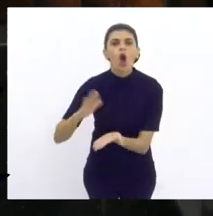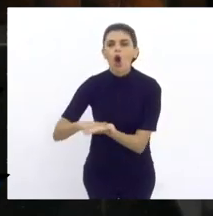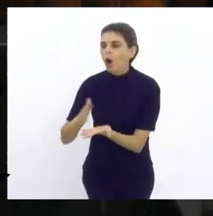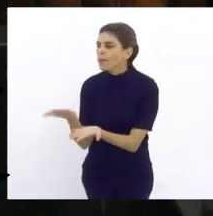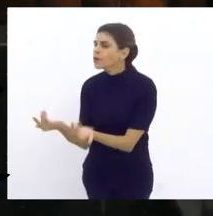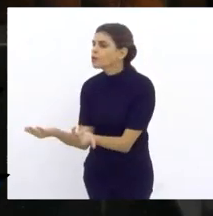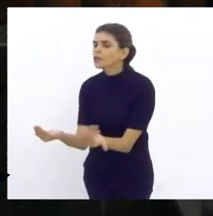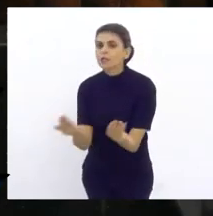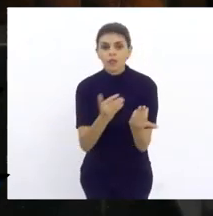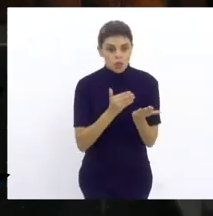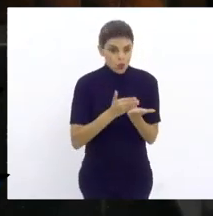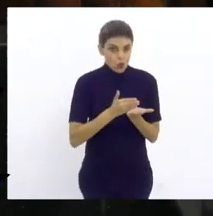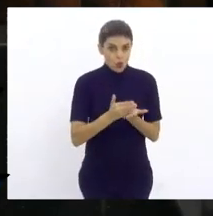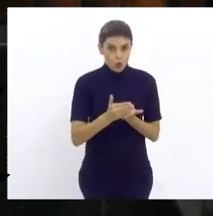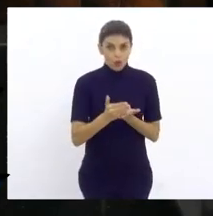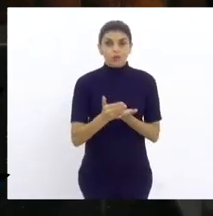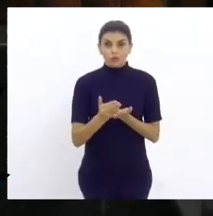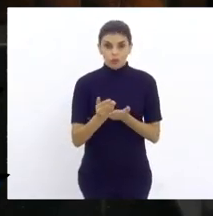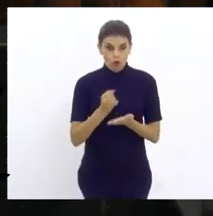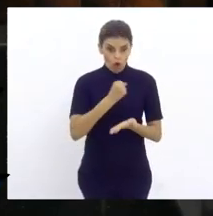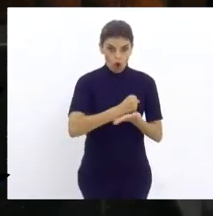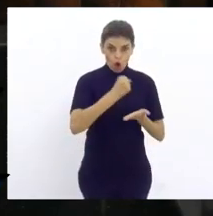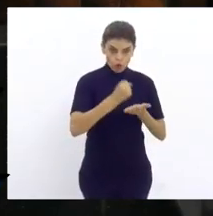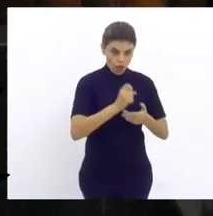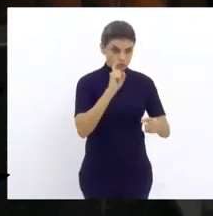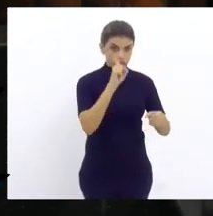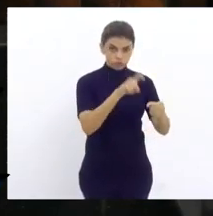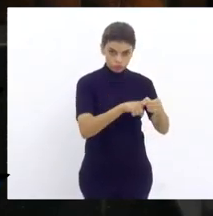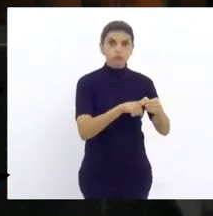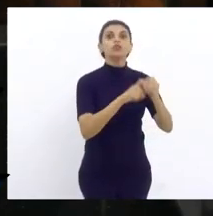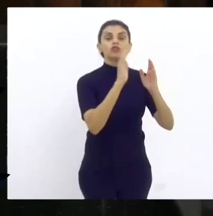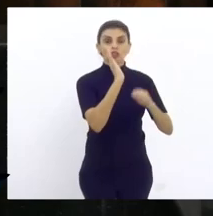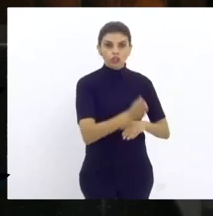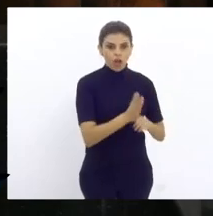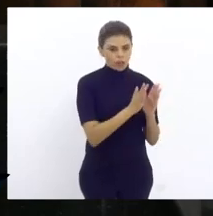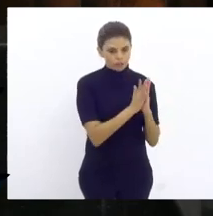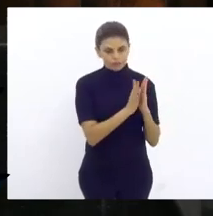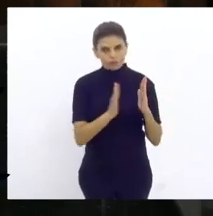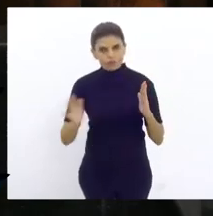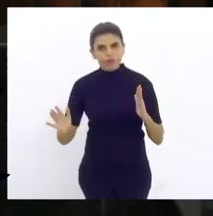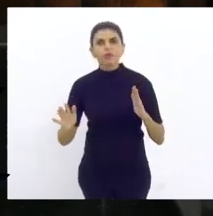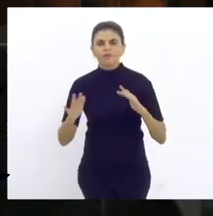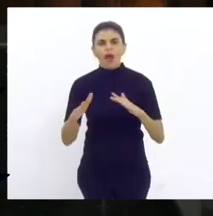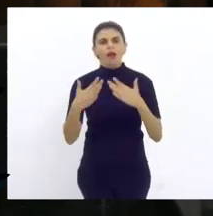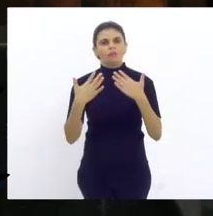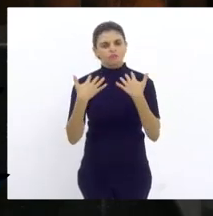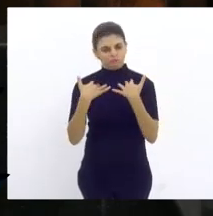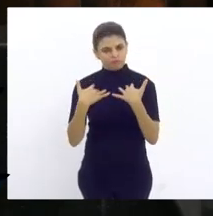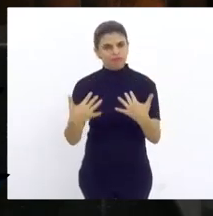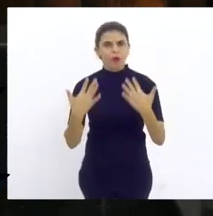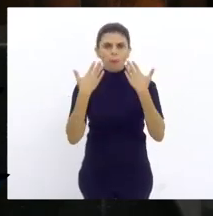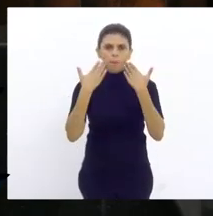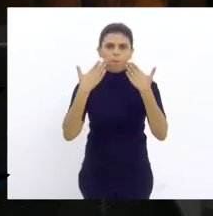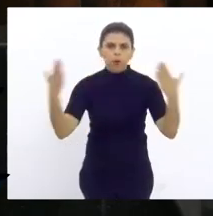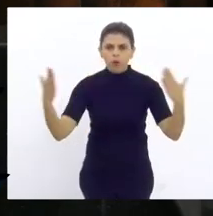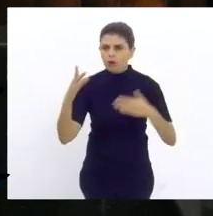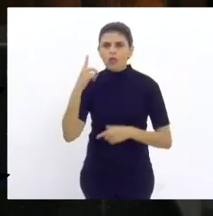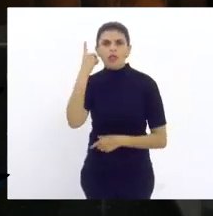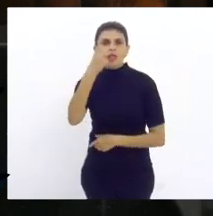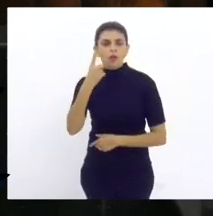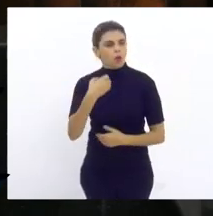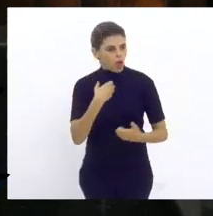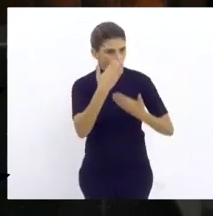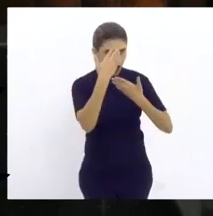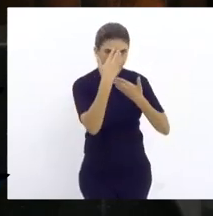o início da concessão até o final. Nós vamos convocar essa audiência pública aqui, vamos convocar todos os deputados, eu quero